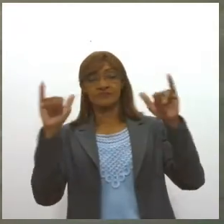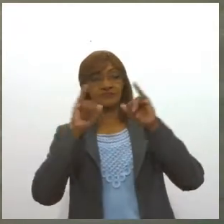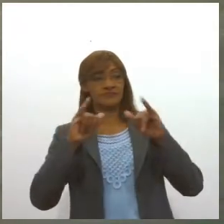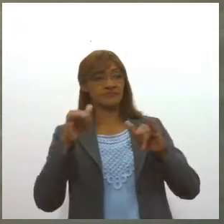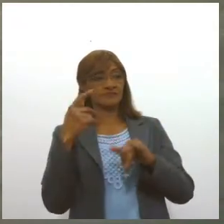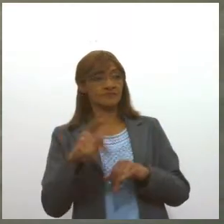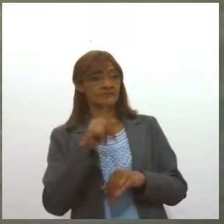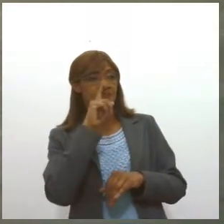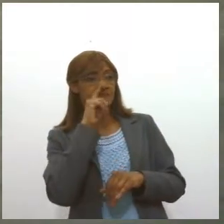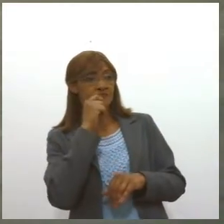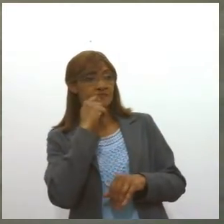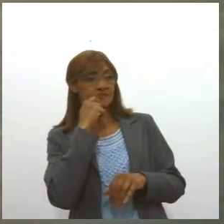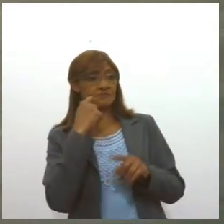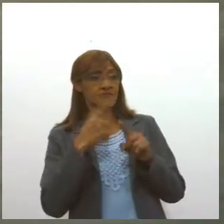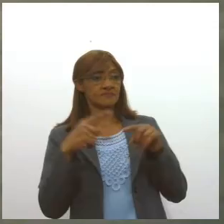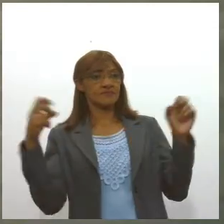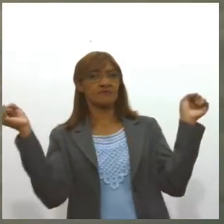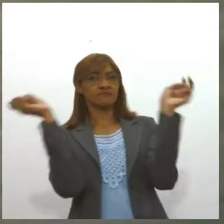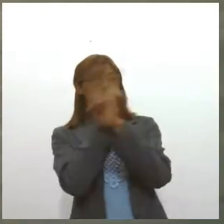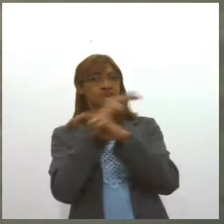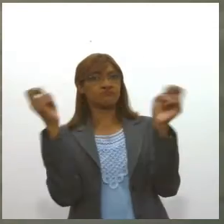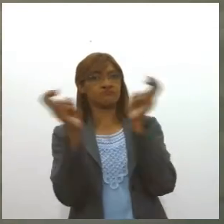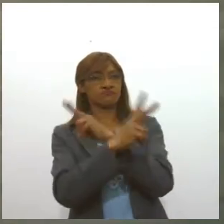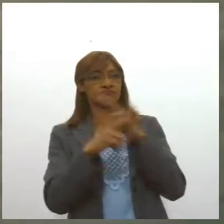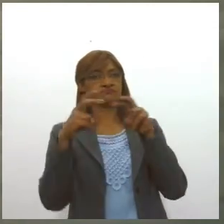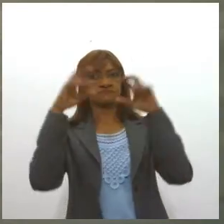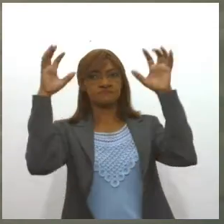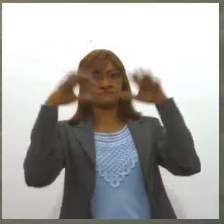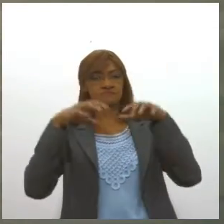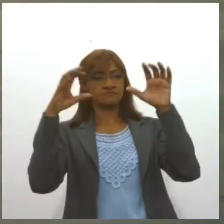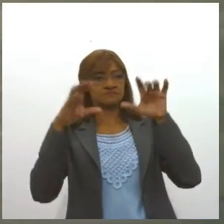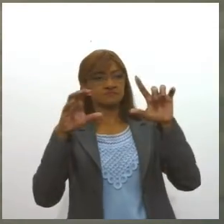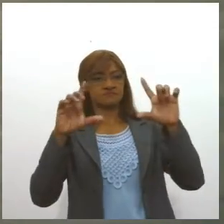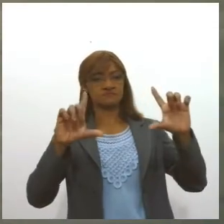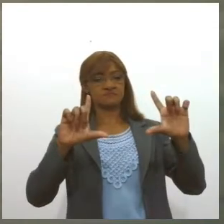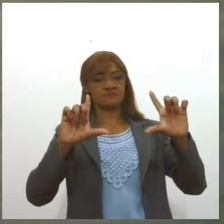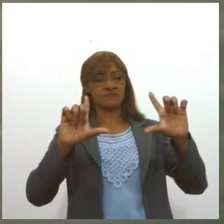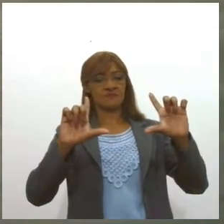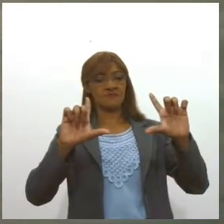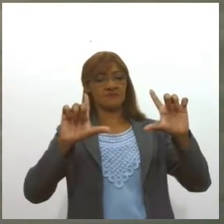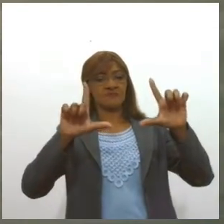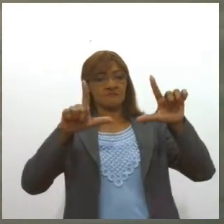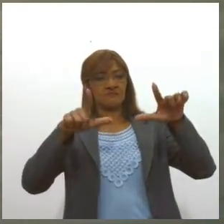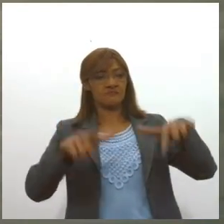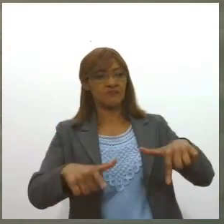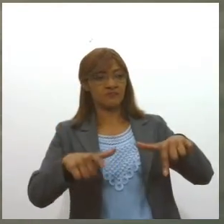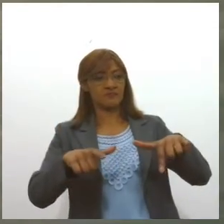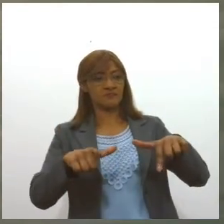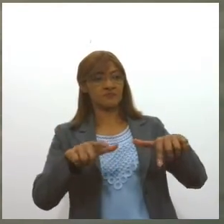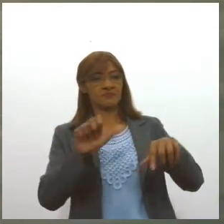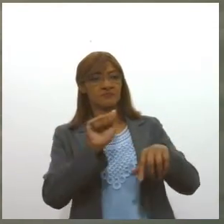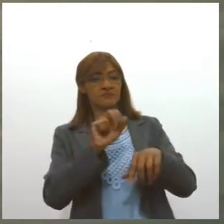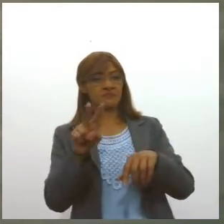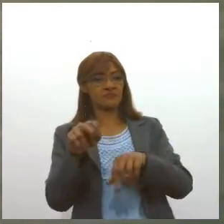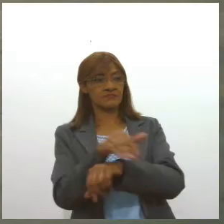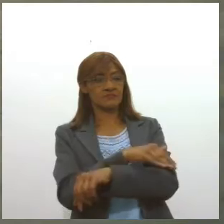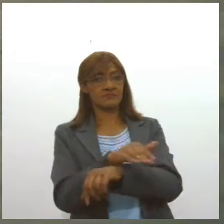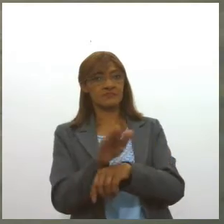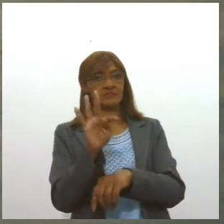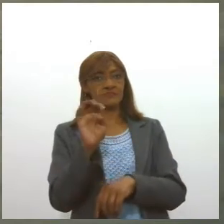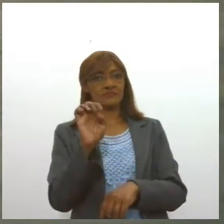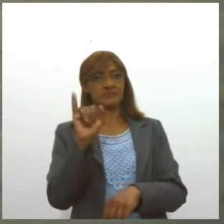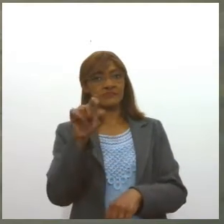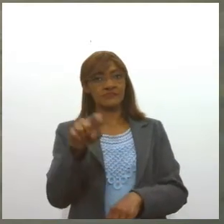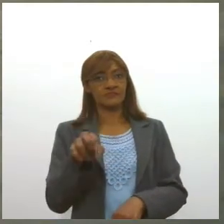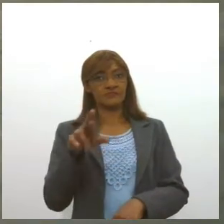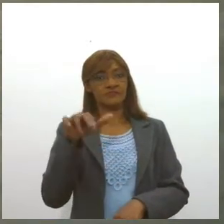das chuvas e ventos que chegaram a derrubar uma placa de publicidade localizada na Avenida Oviedo Teixeira, aqui na capital Sergipe.